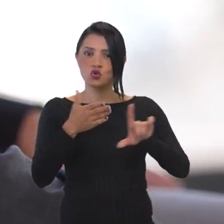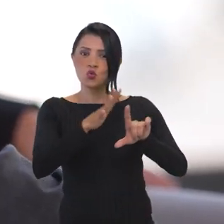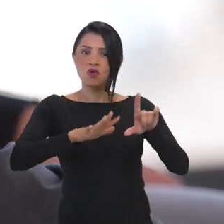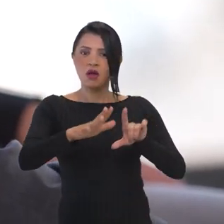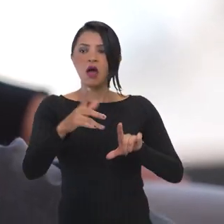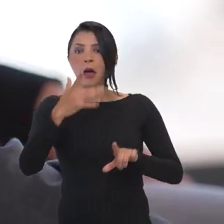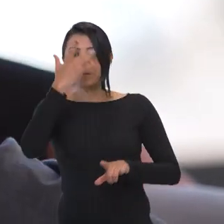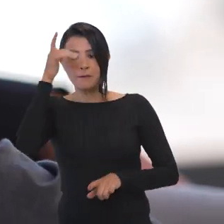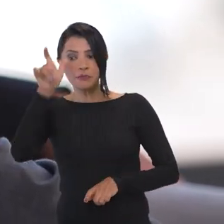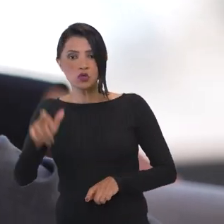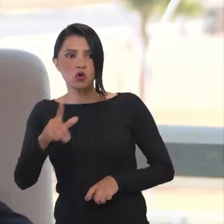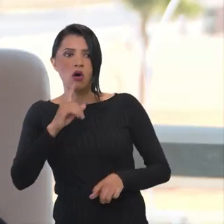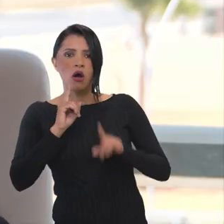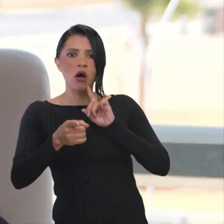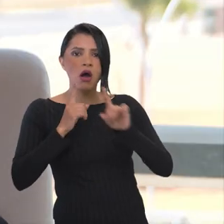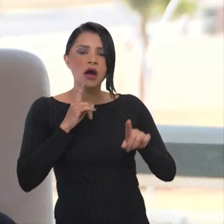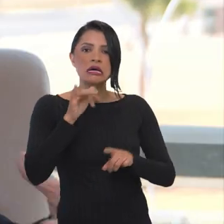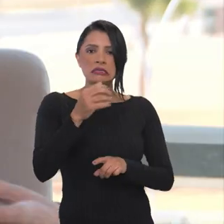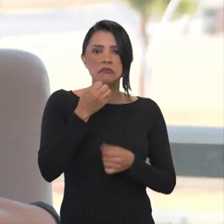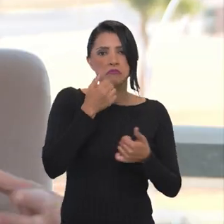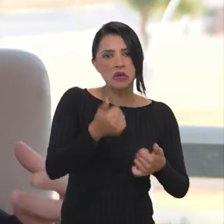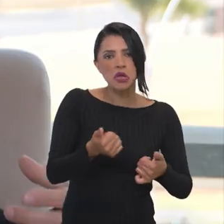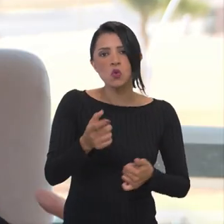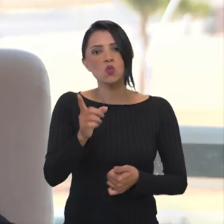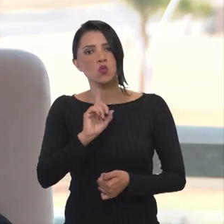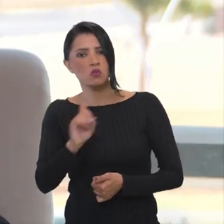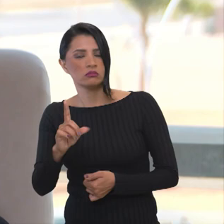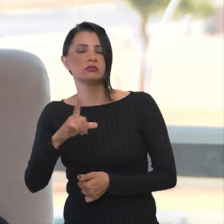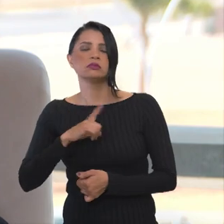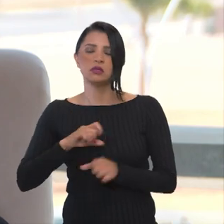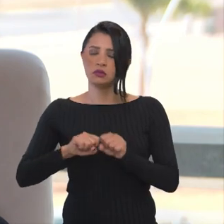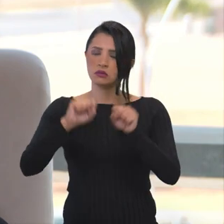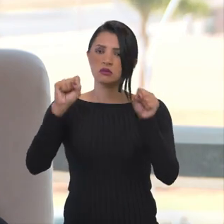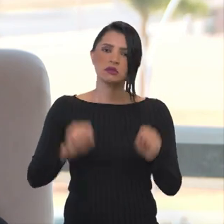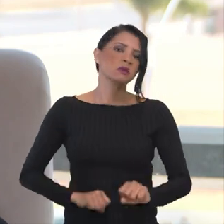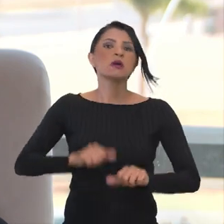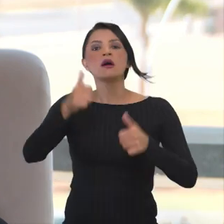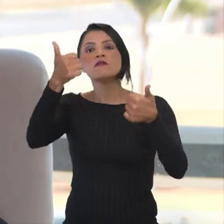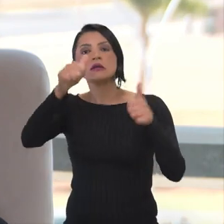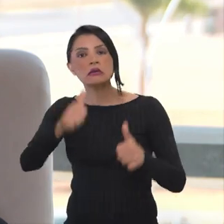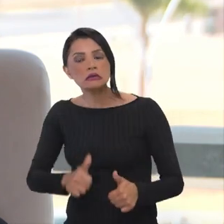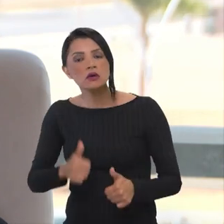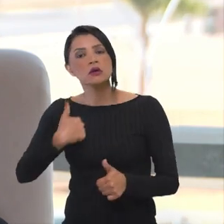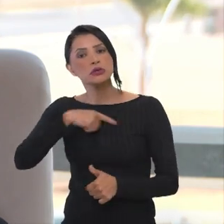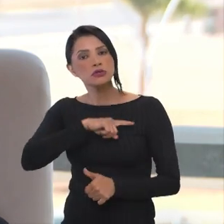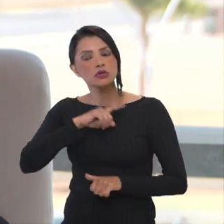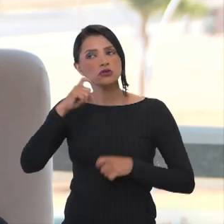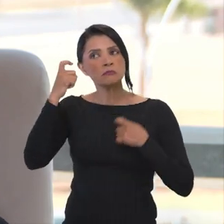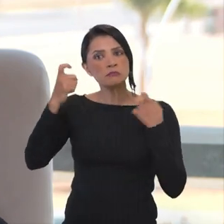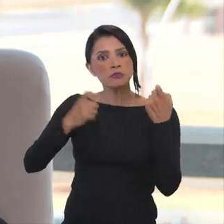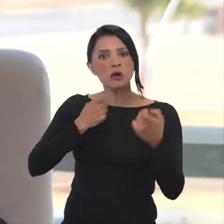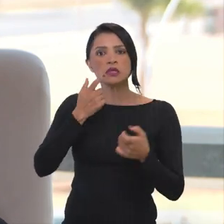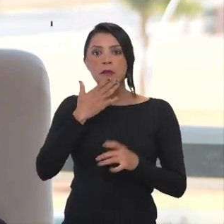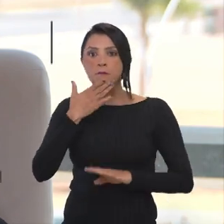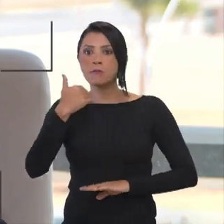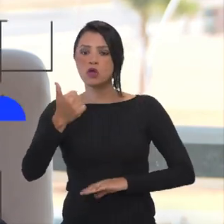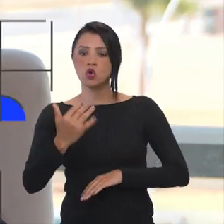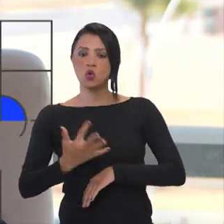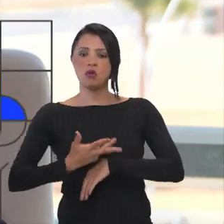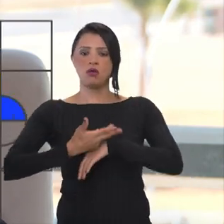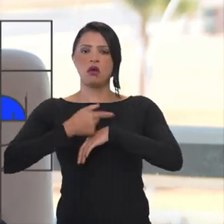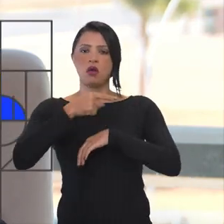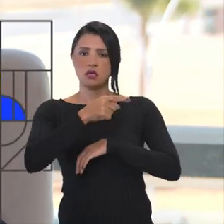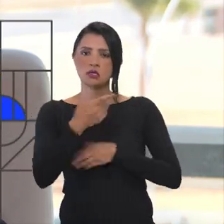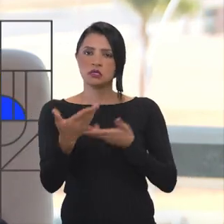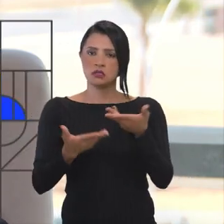questionar se o serviço está sendo bem feito ou não. Então, tem todo um sistema de avaliação e a gente agora está muito preocupado em aumentar a qualidade desses serviços